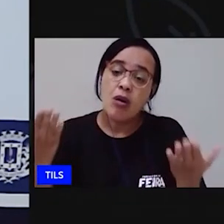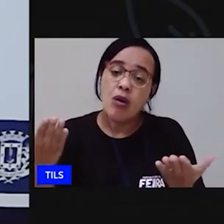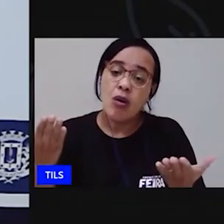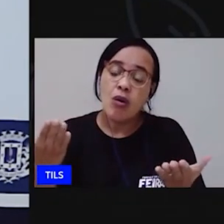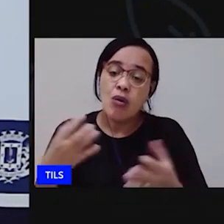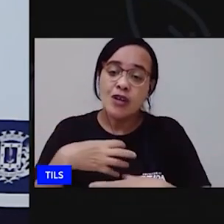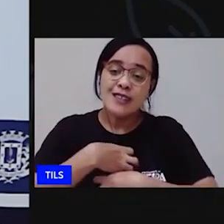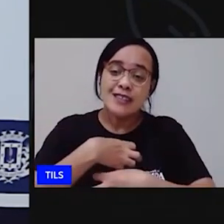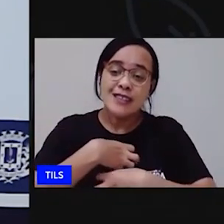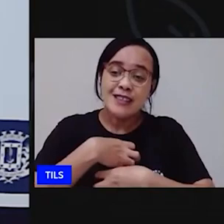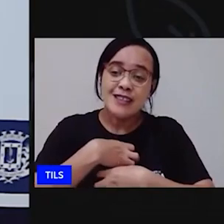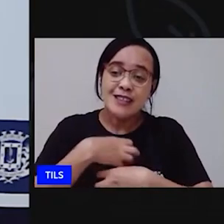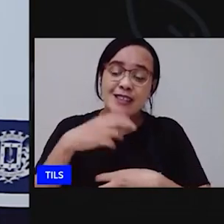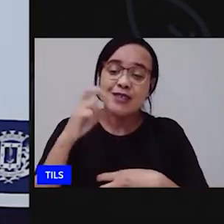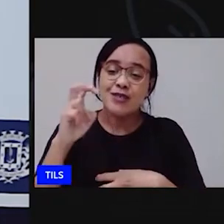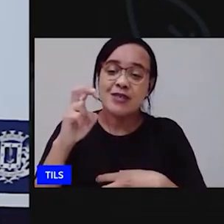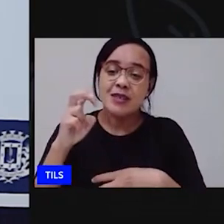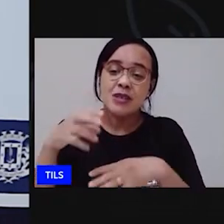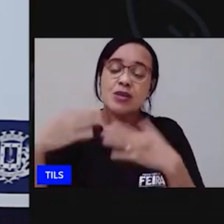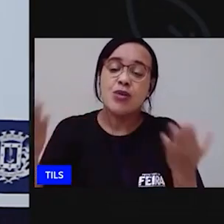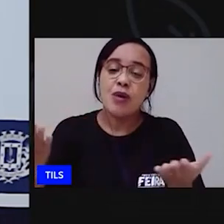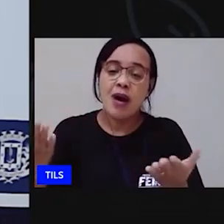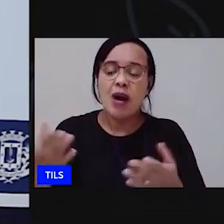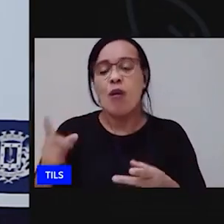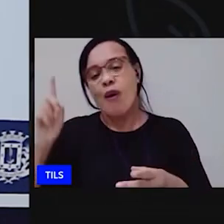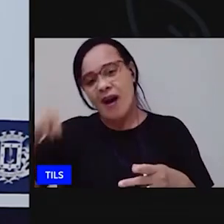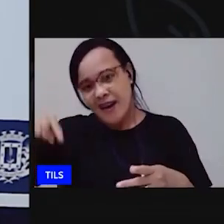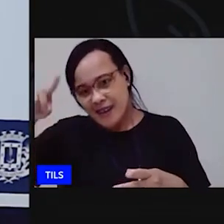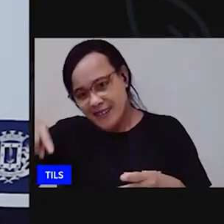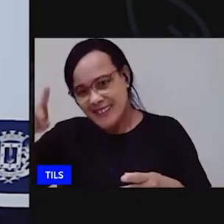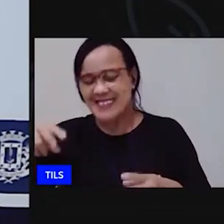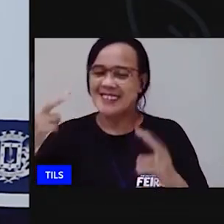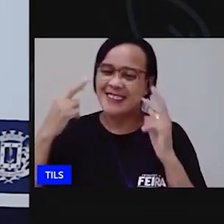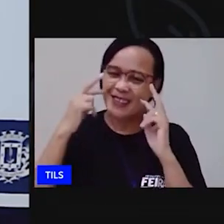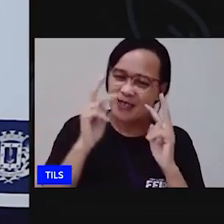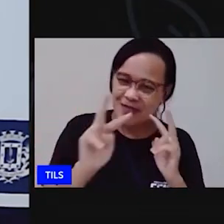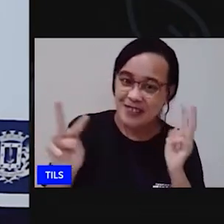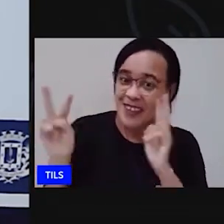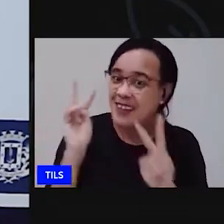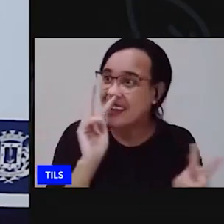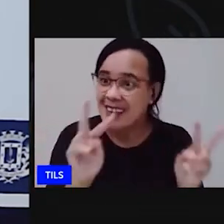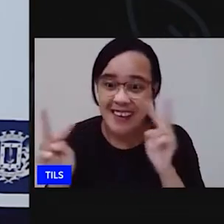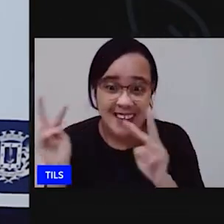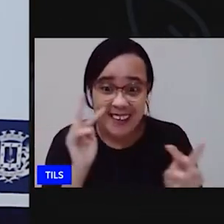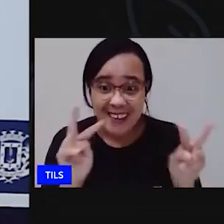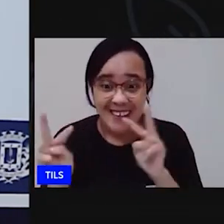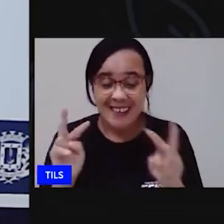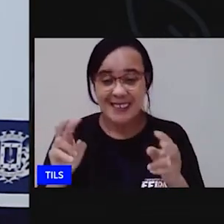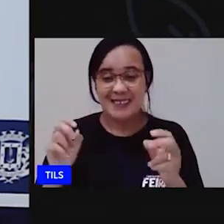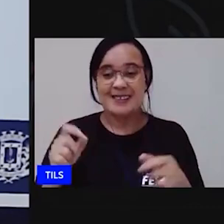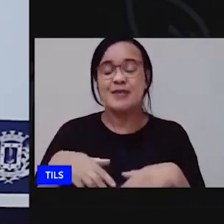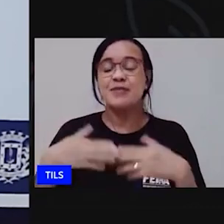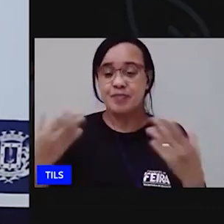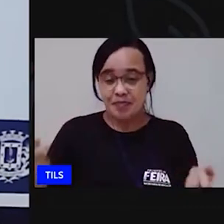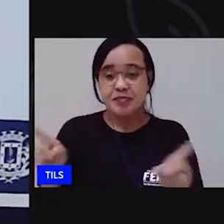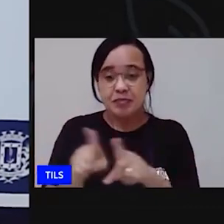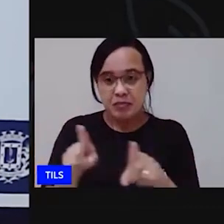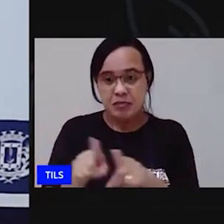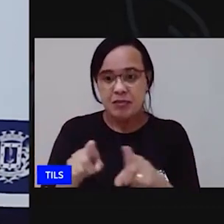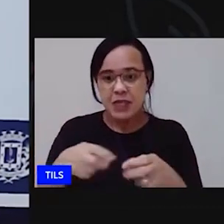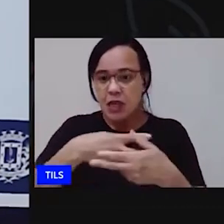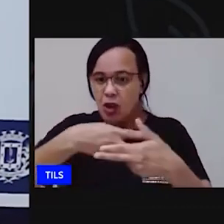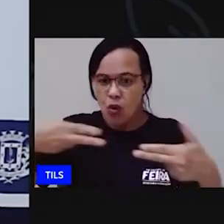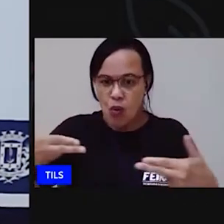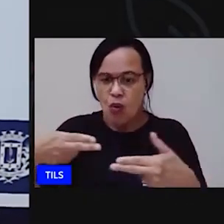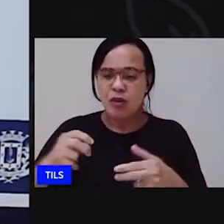a visão né você utilizou a visão agora utilizando esses mesmos objetos abre aí seu